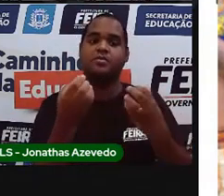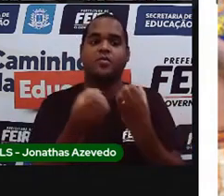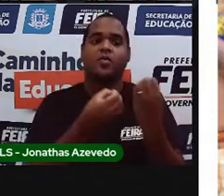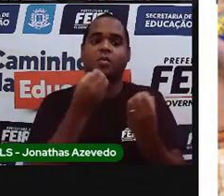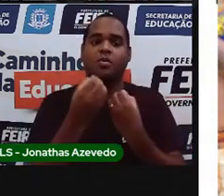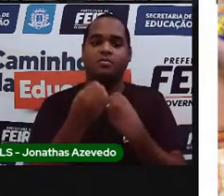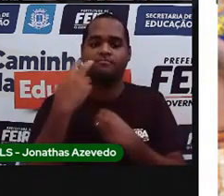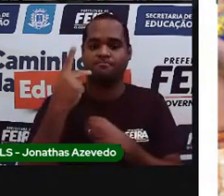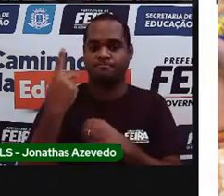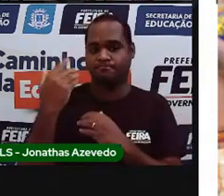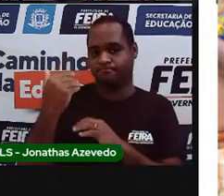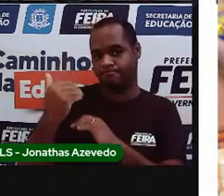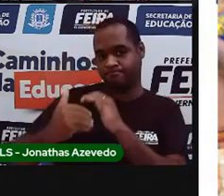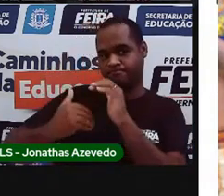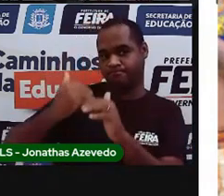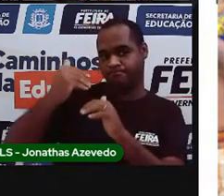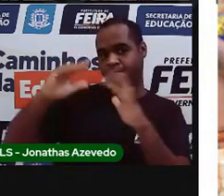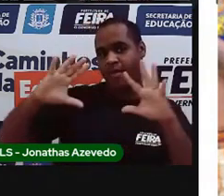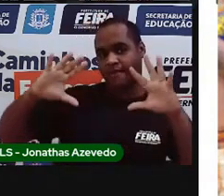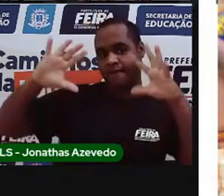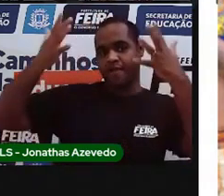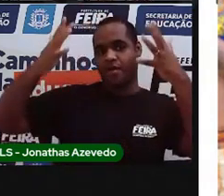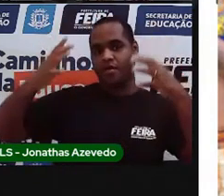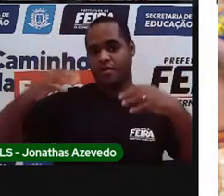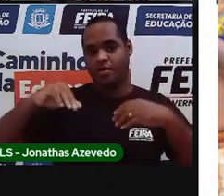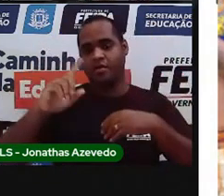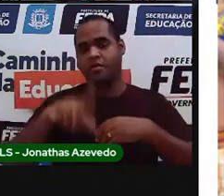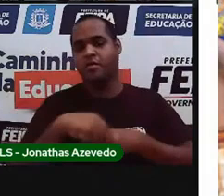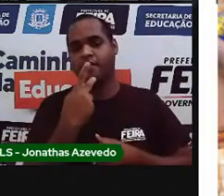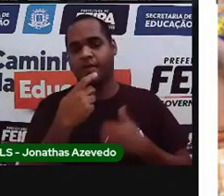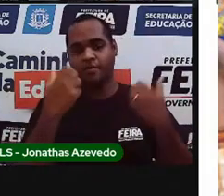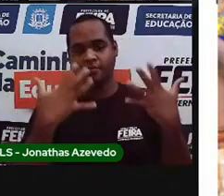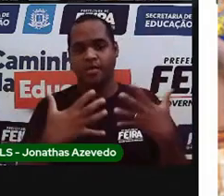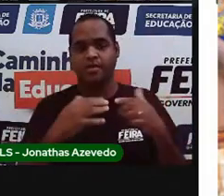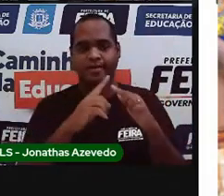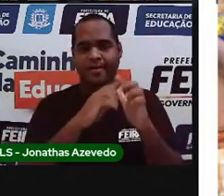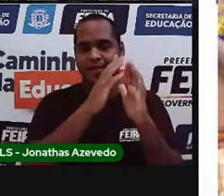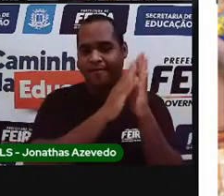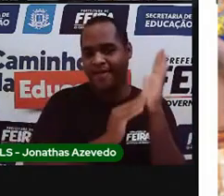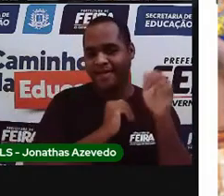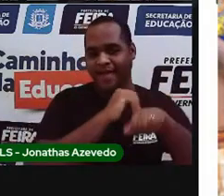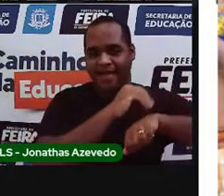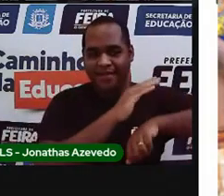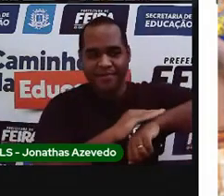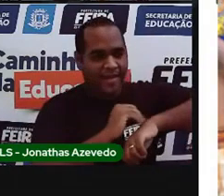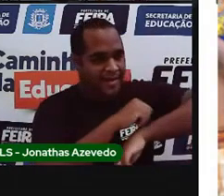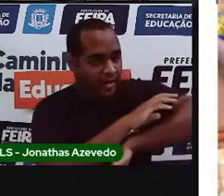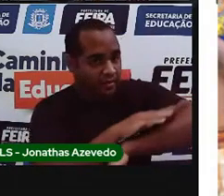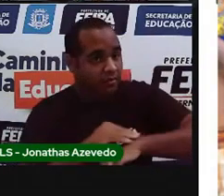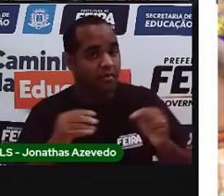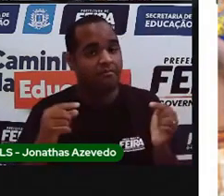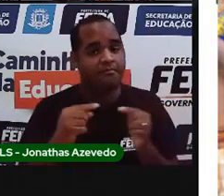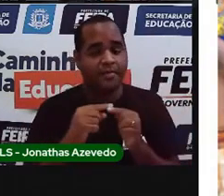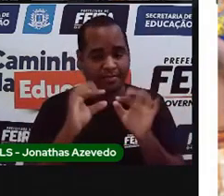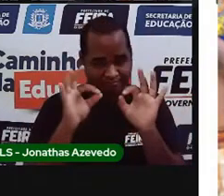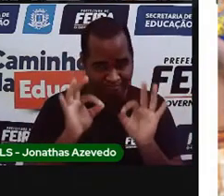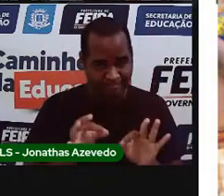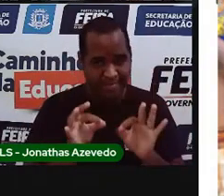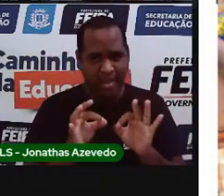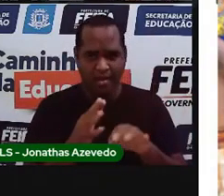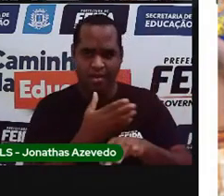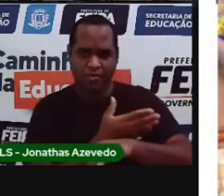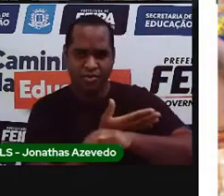Esse foi um período festil. E esses meninos, eles foram pintados dessa forma. Para que a